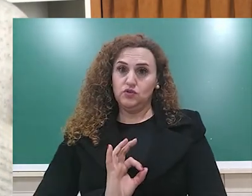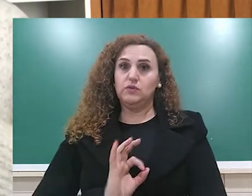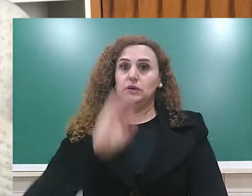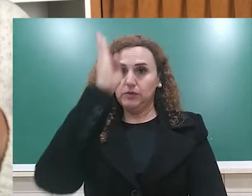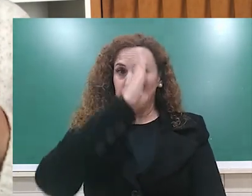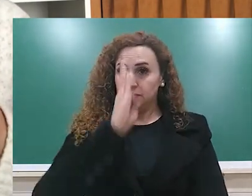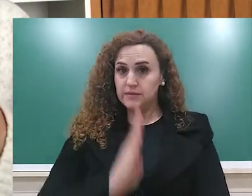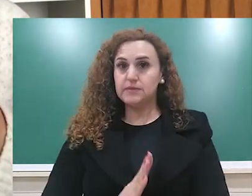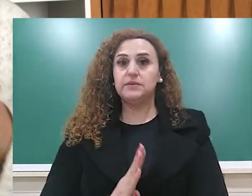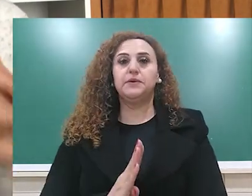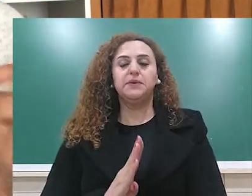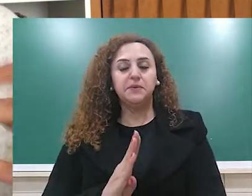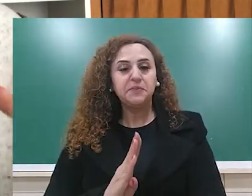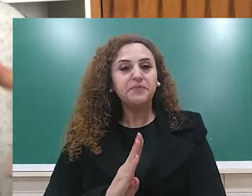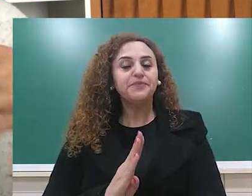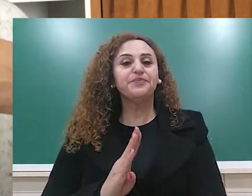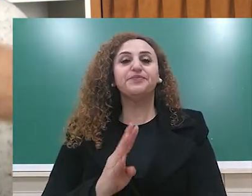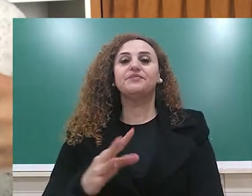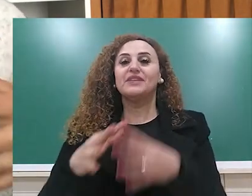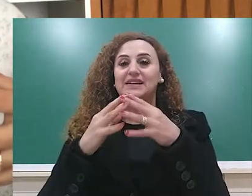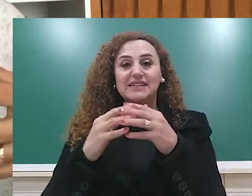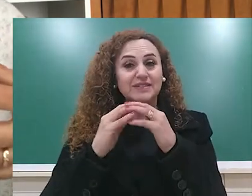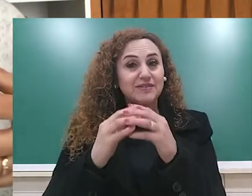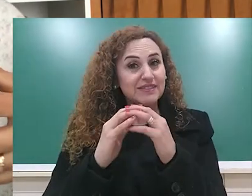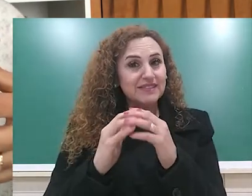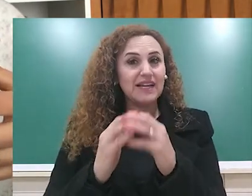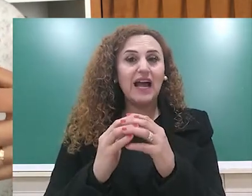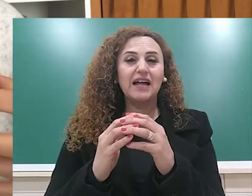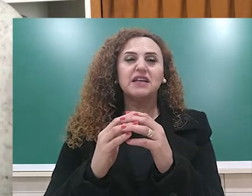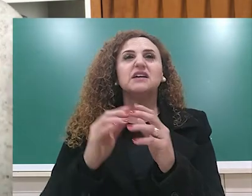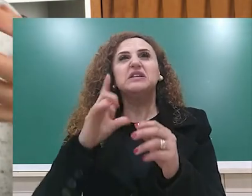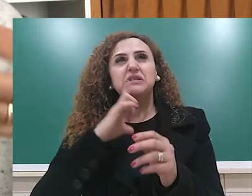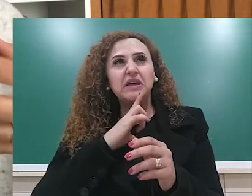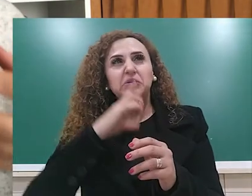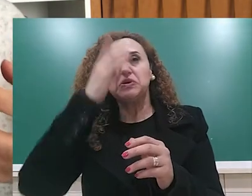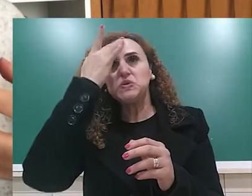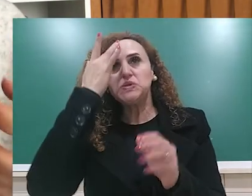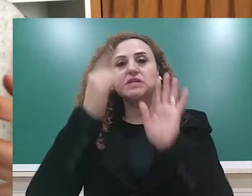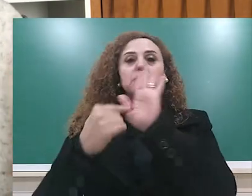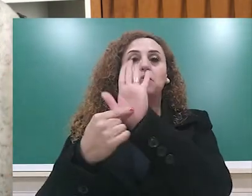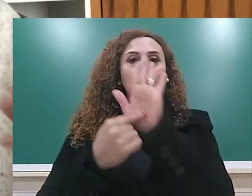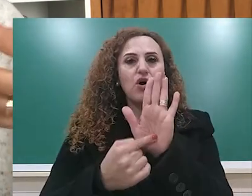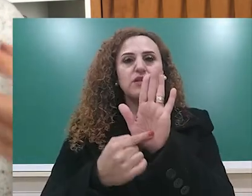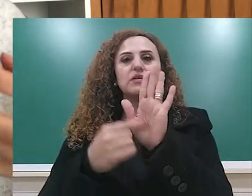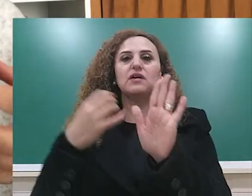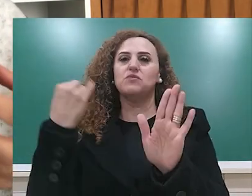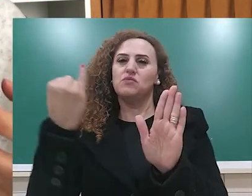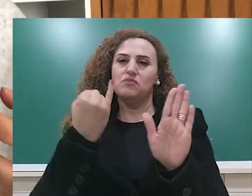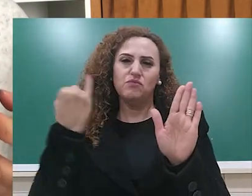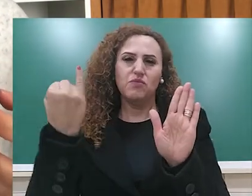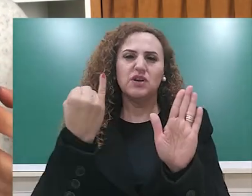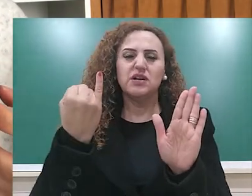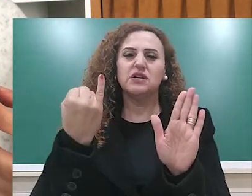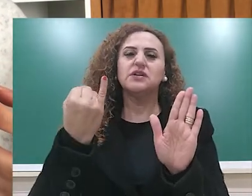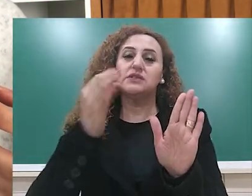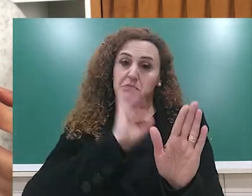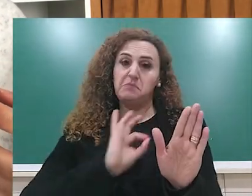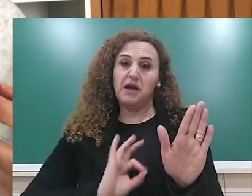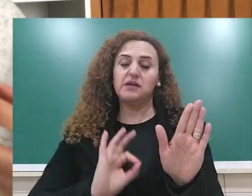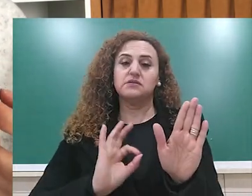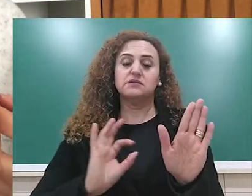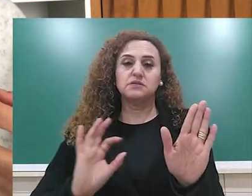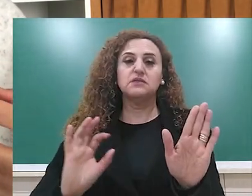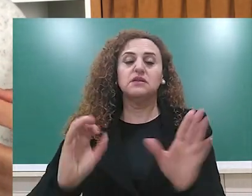né, existem aí algumas pessoas que mostram a importância desse processo, inclusive, tem alguns padres que defenderam os